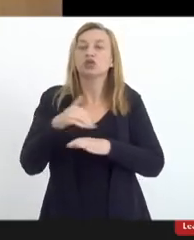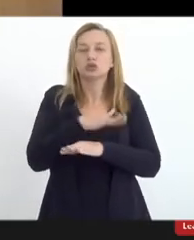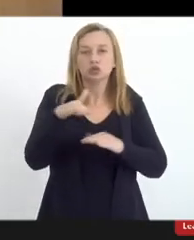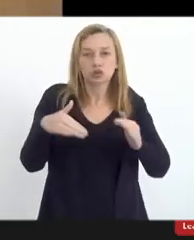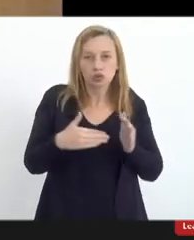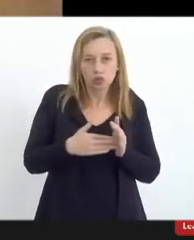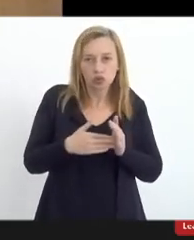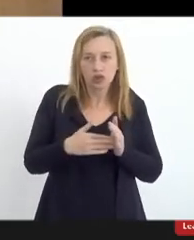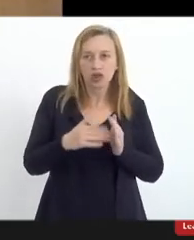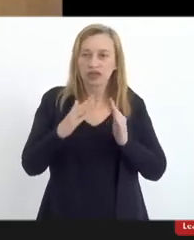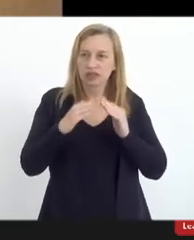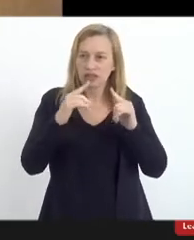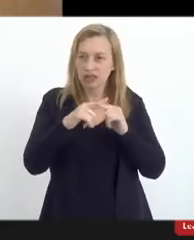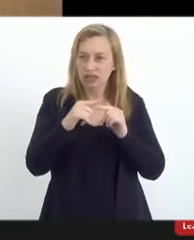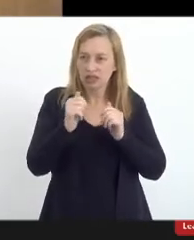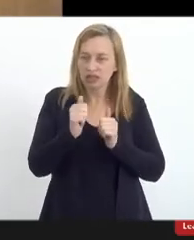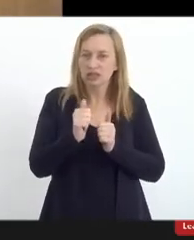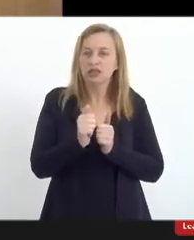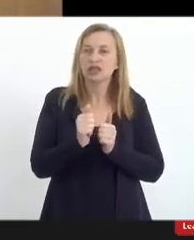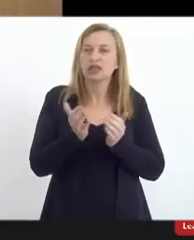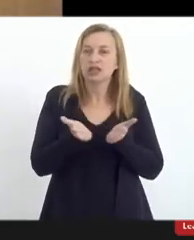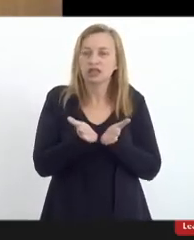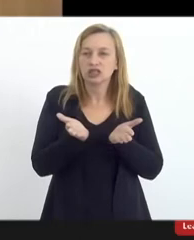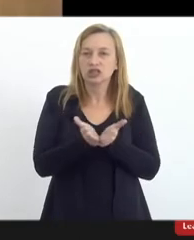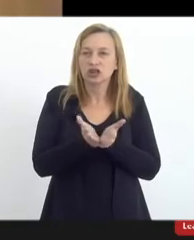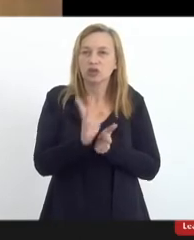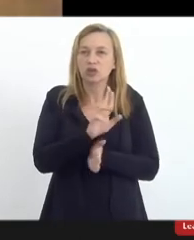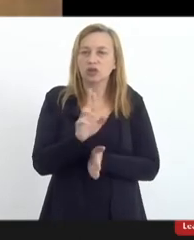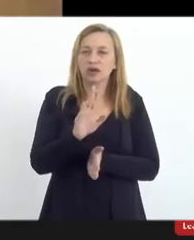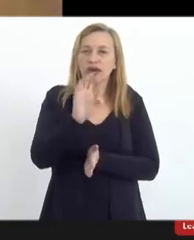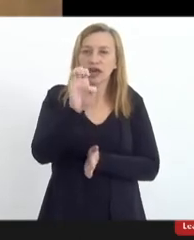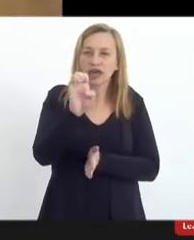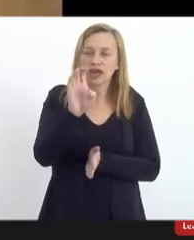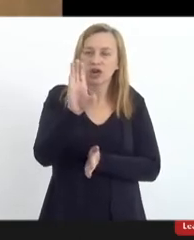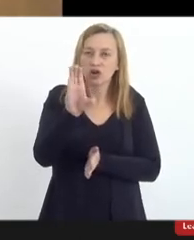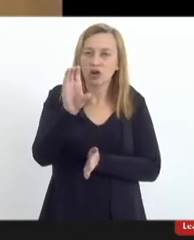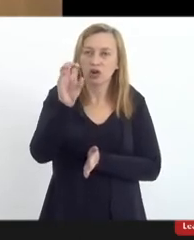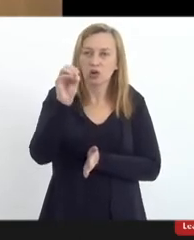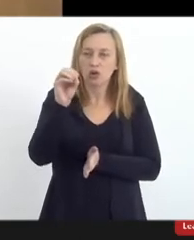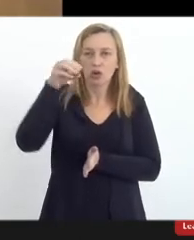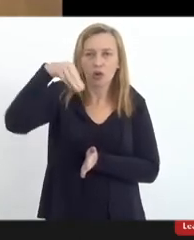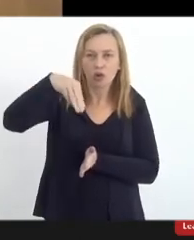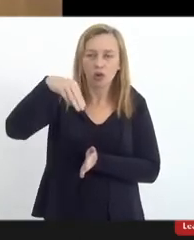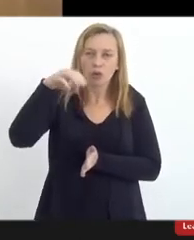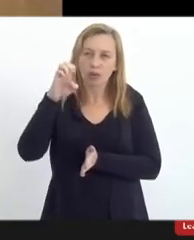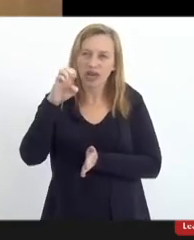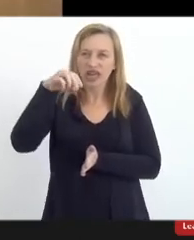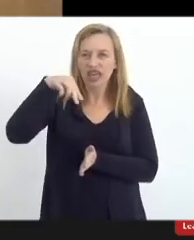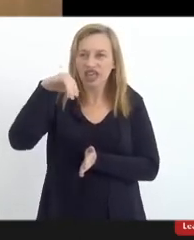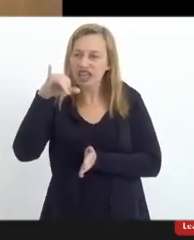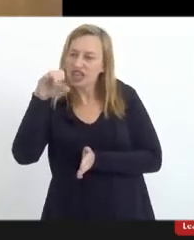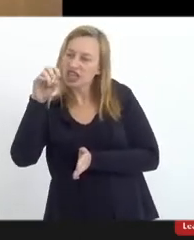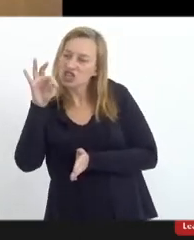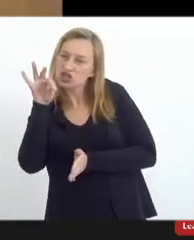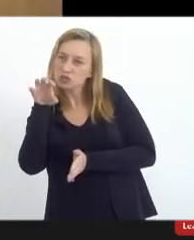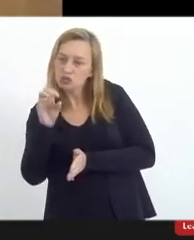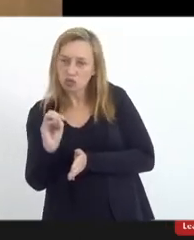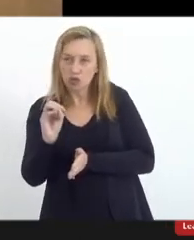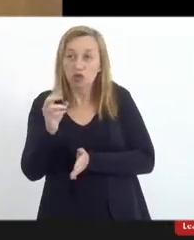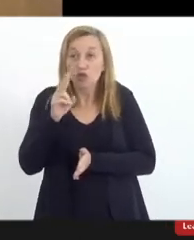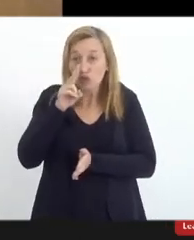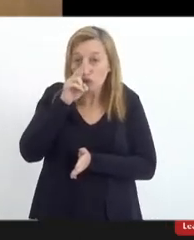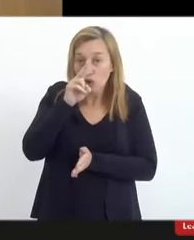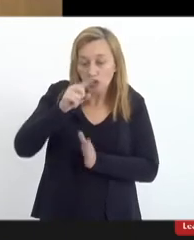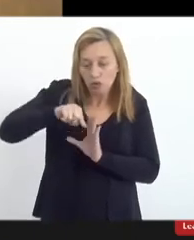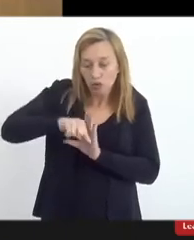no que nós chamamos de ecumenismo. Temos um diálogo ecumênico muito forte, muito